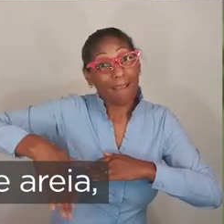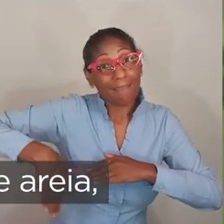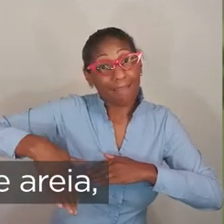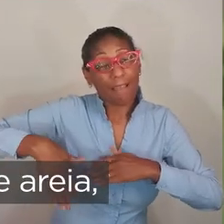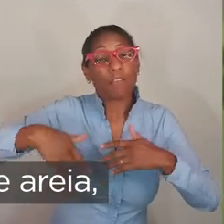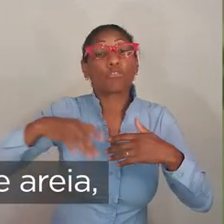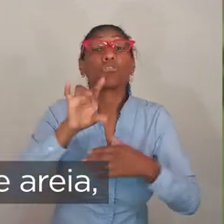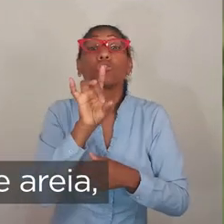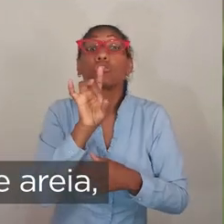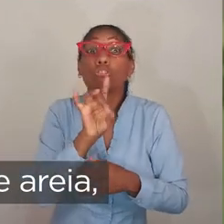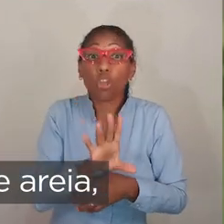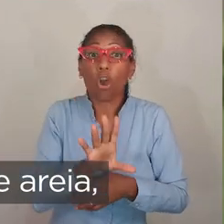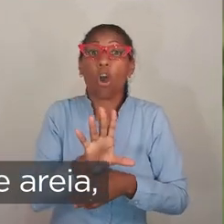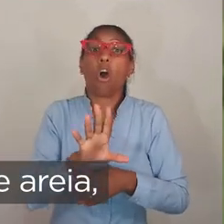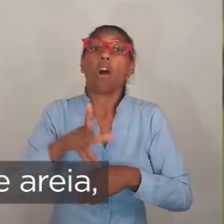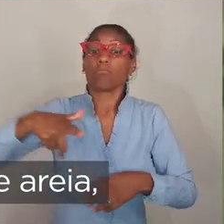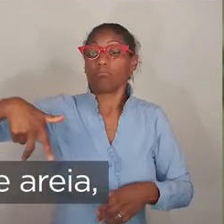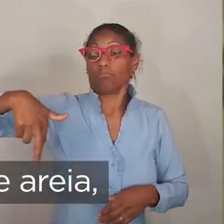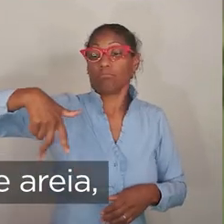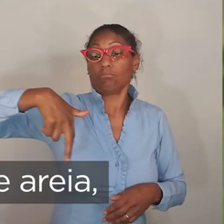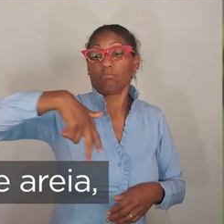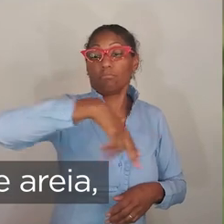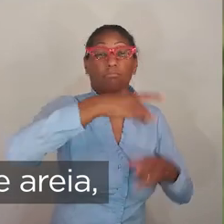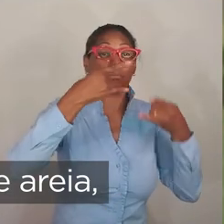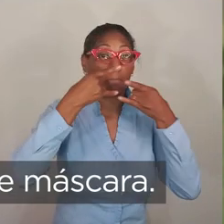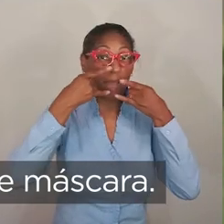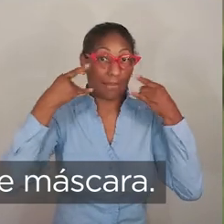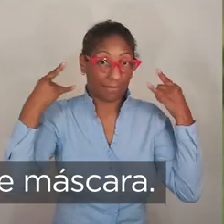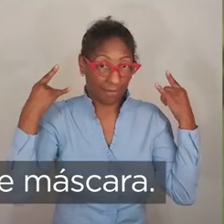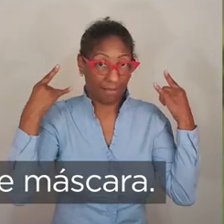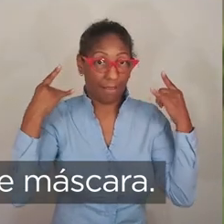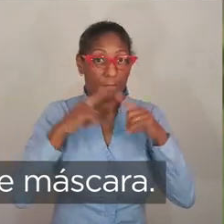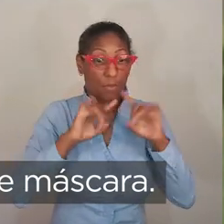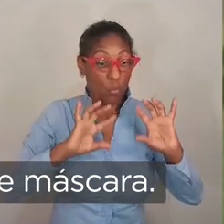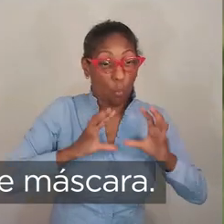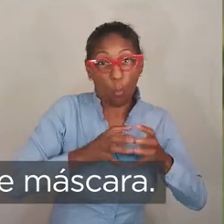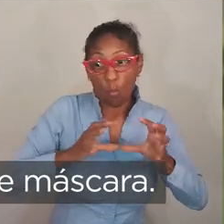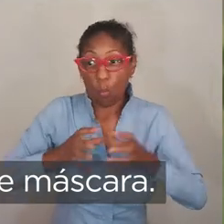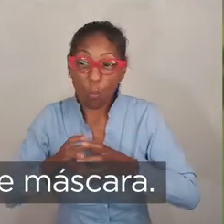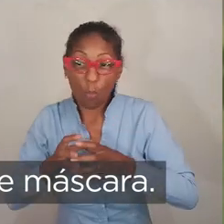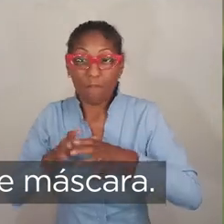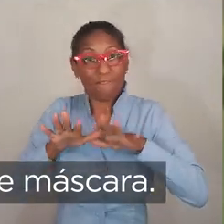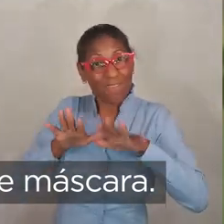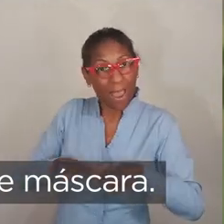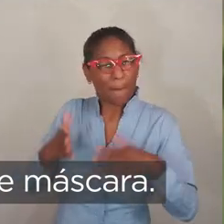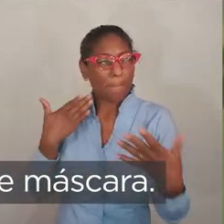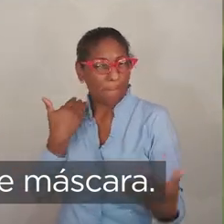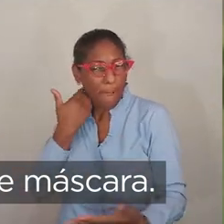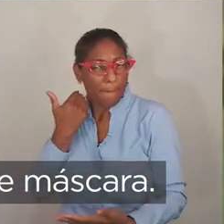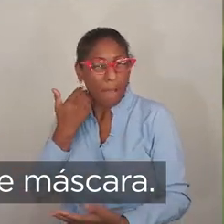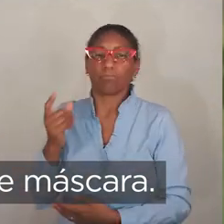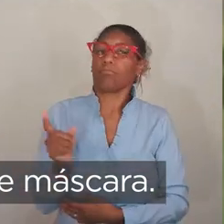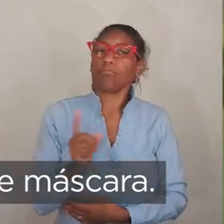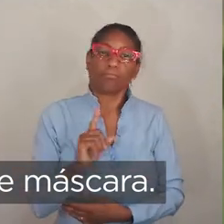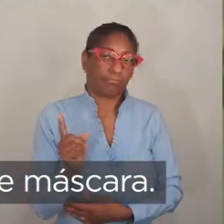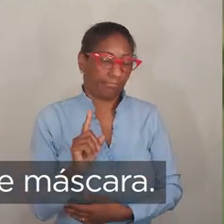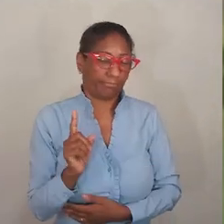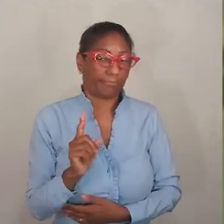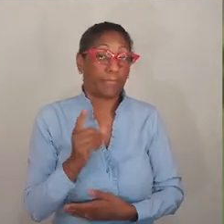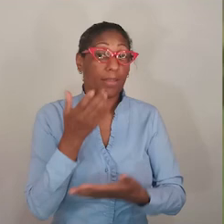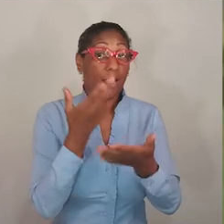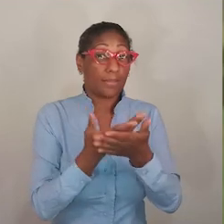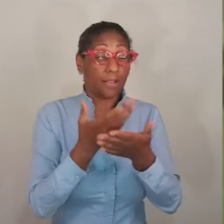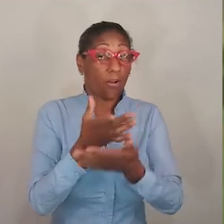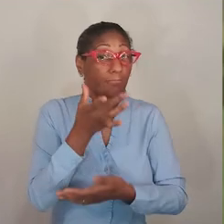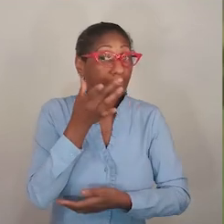públicos abertos, como parques, praças, faixas de areia, devem ser utilizados somente para circulação e com uso de máscara.